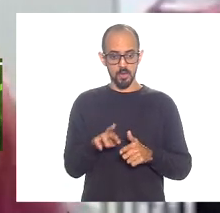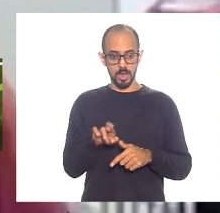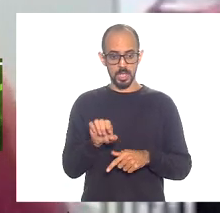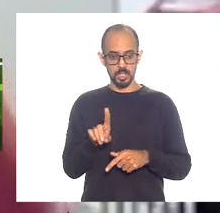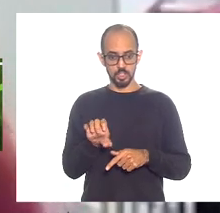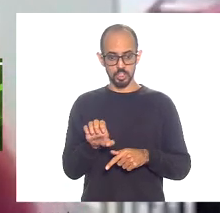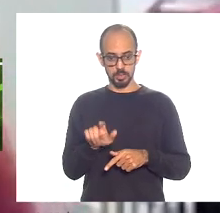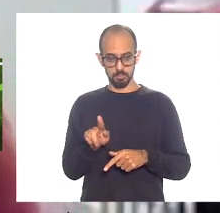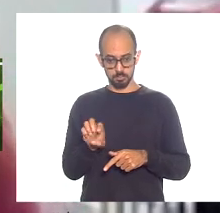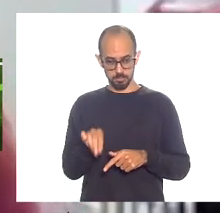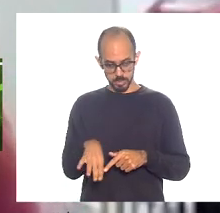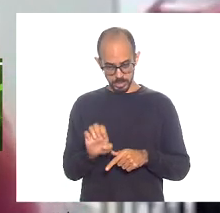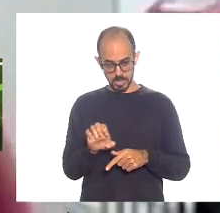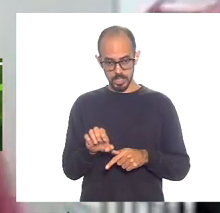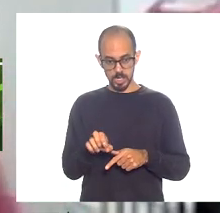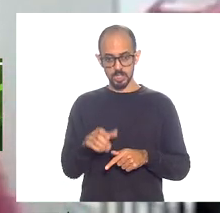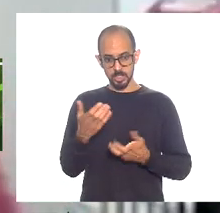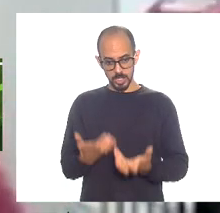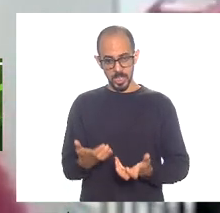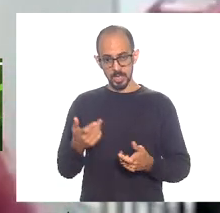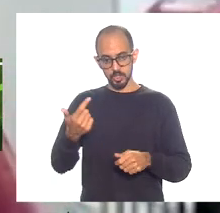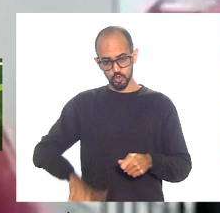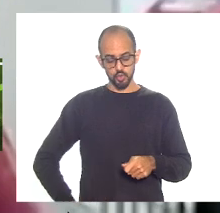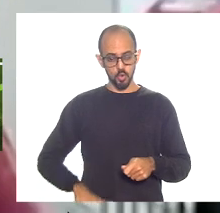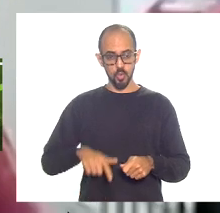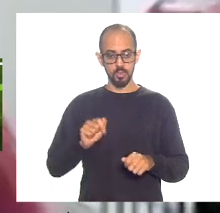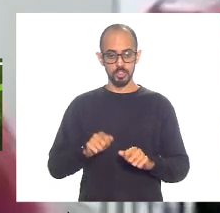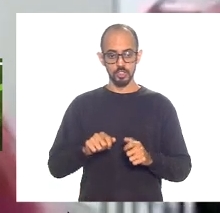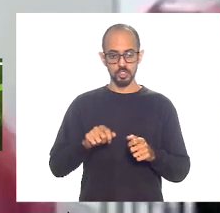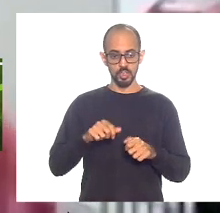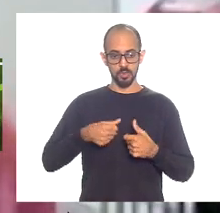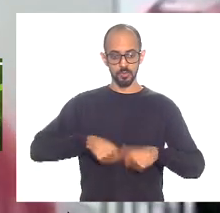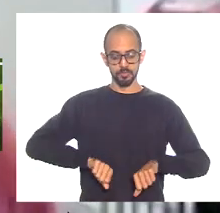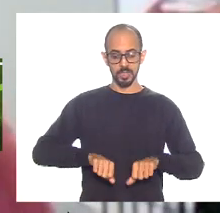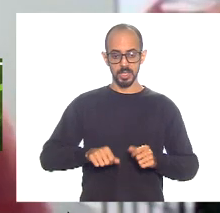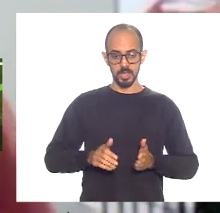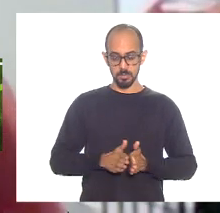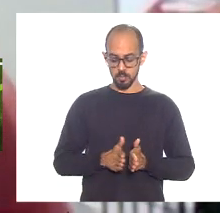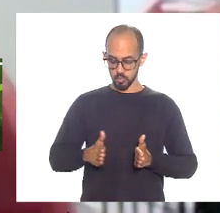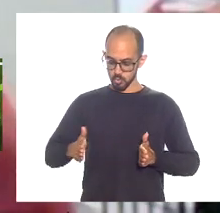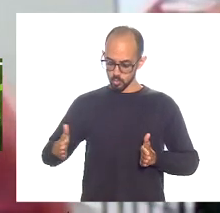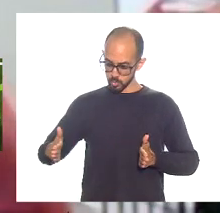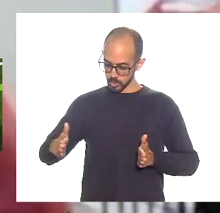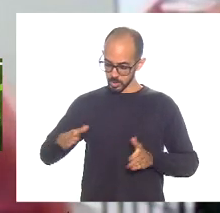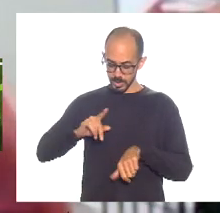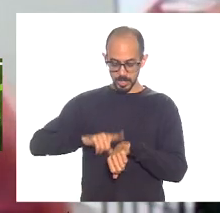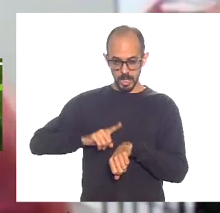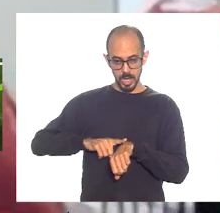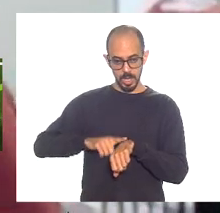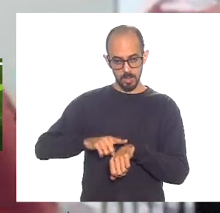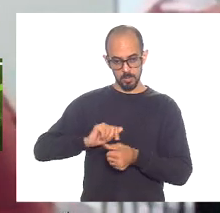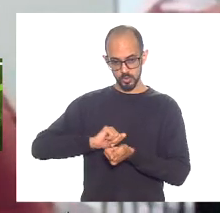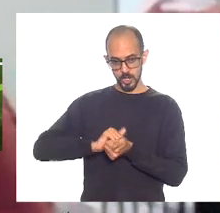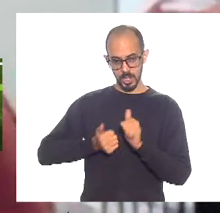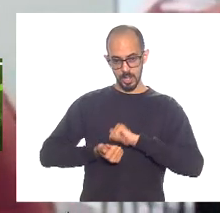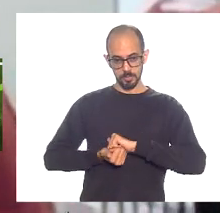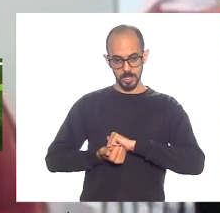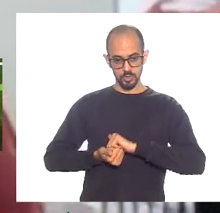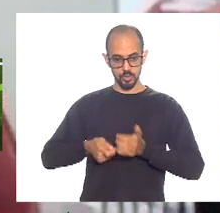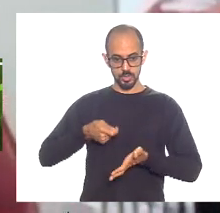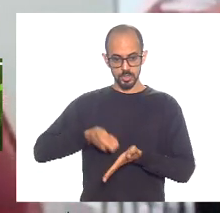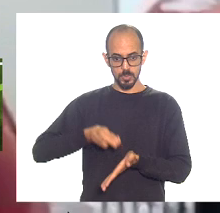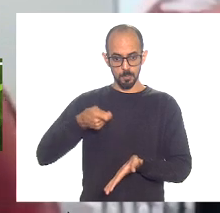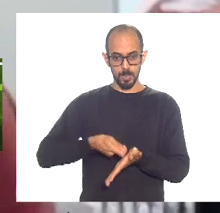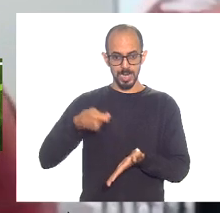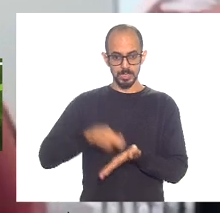tenha que de novo passar por um longo período de ajustes e pressões que